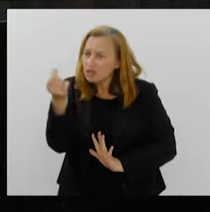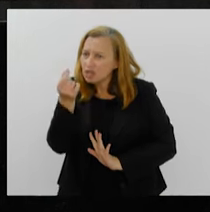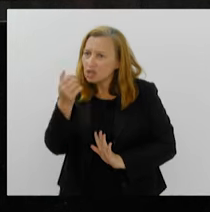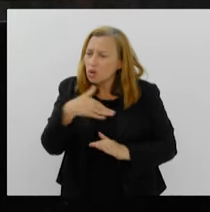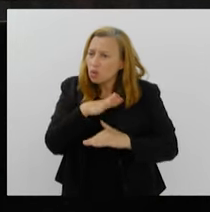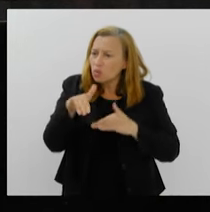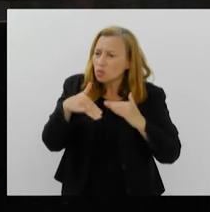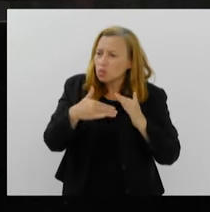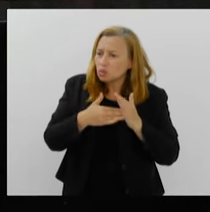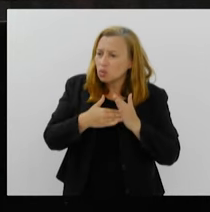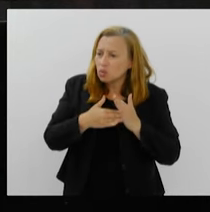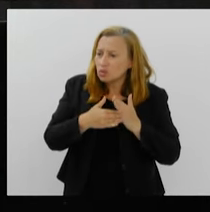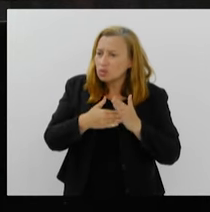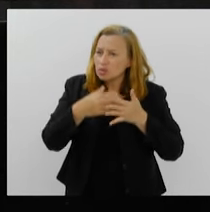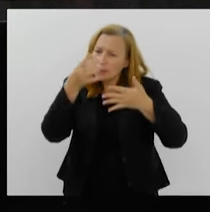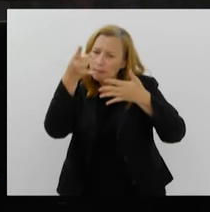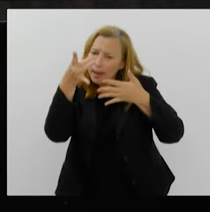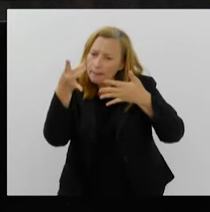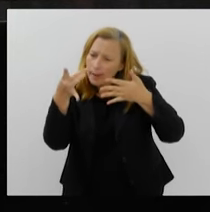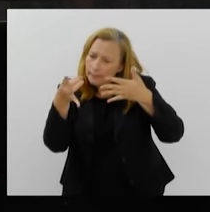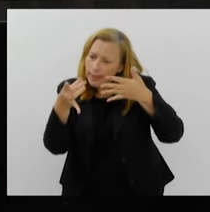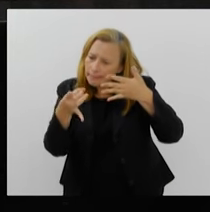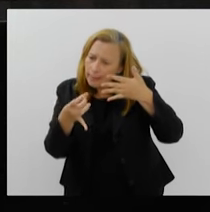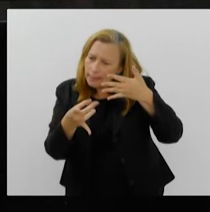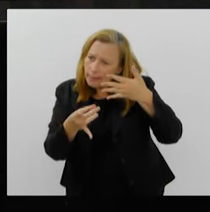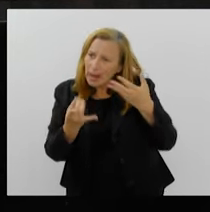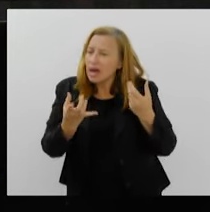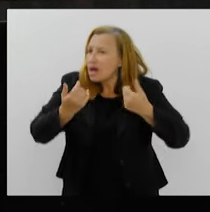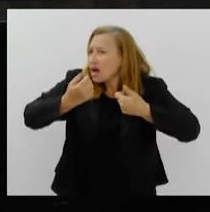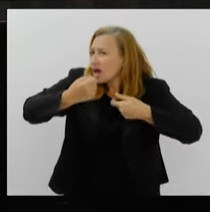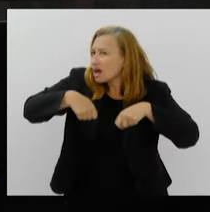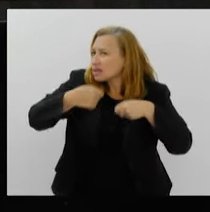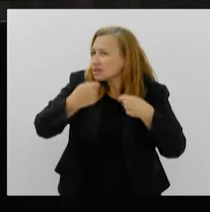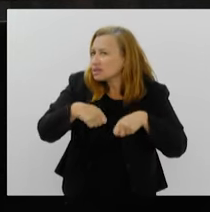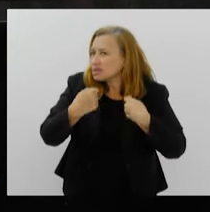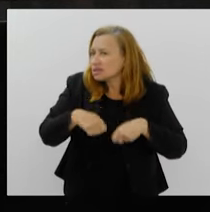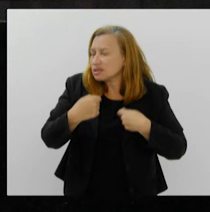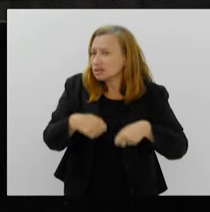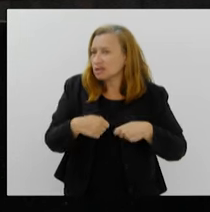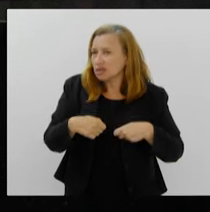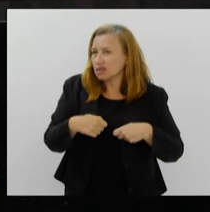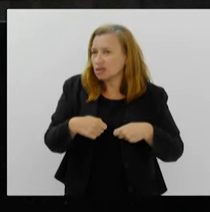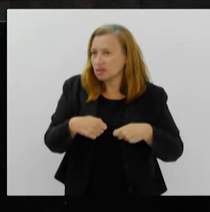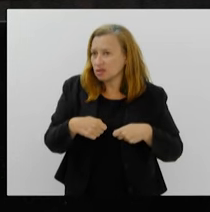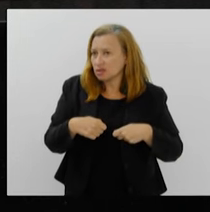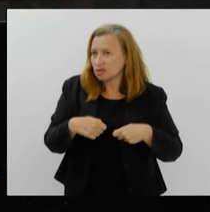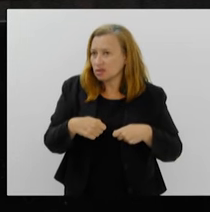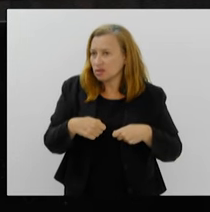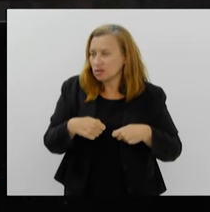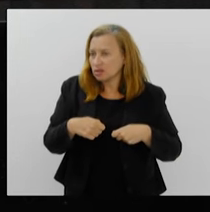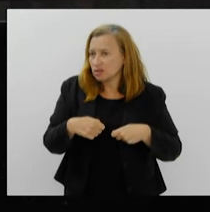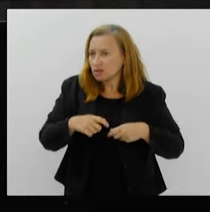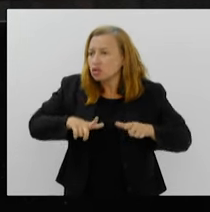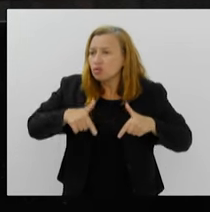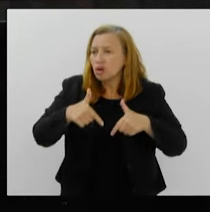todas as letras, a necessidade de um cessar-fogo mundial. mundial.